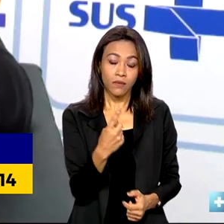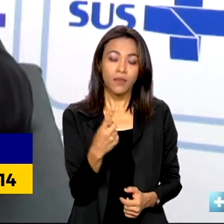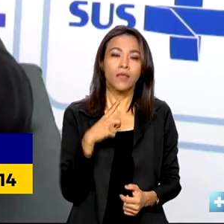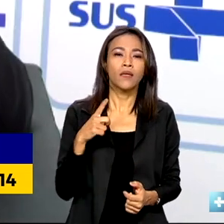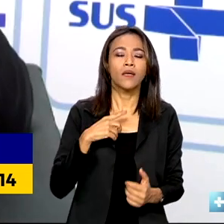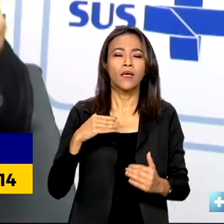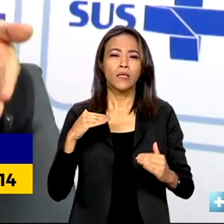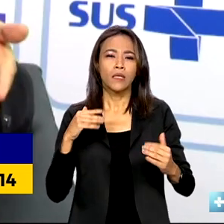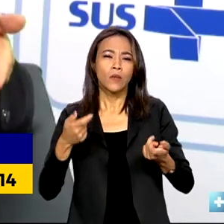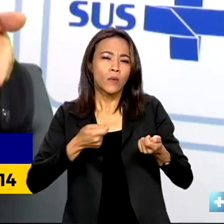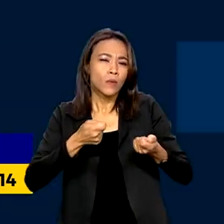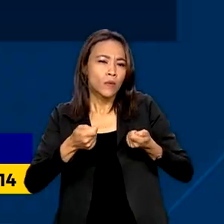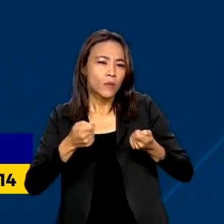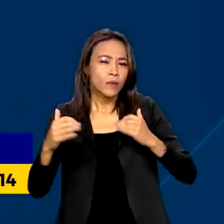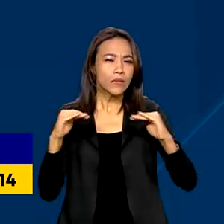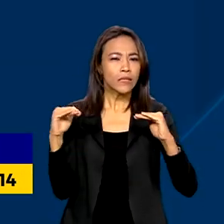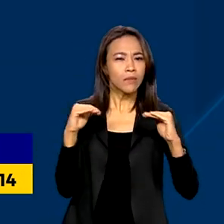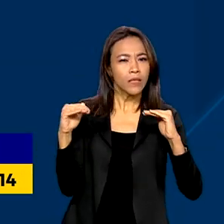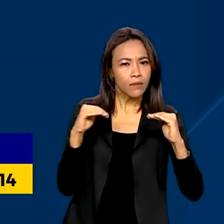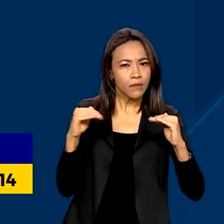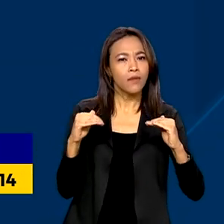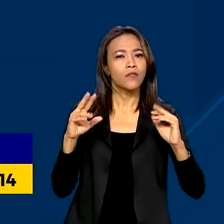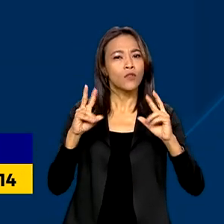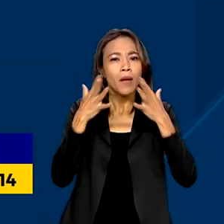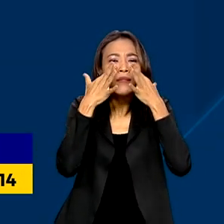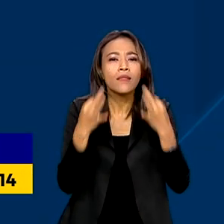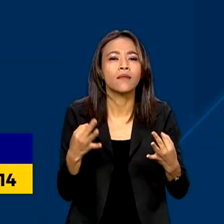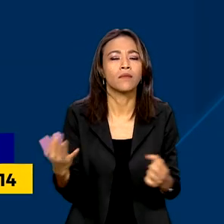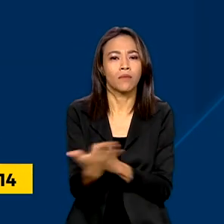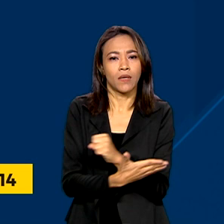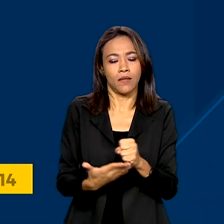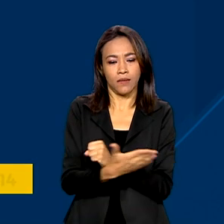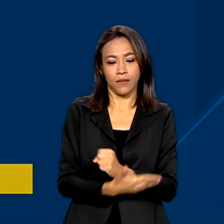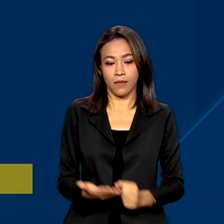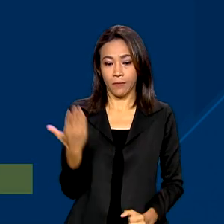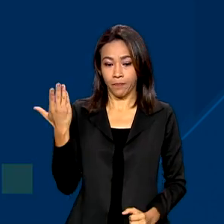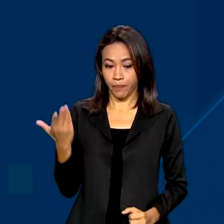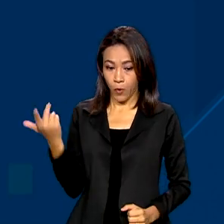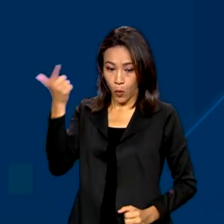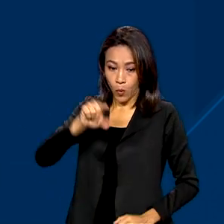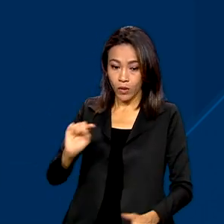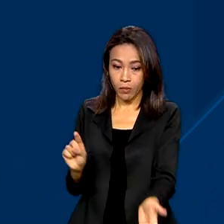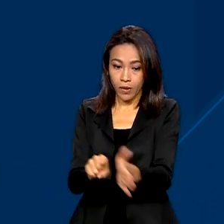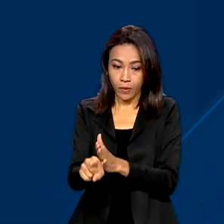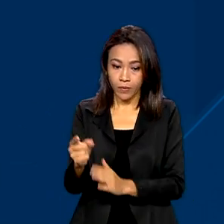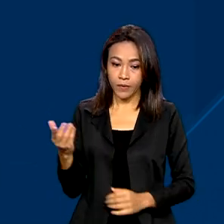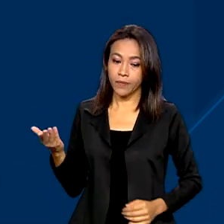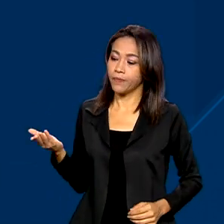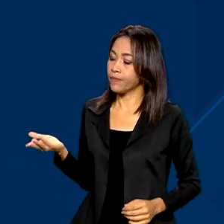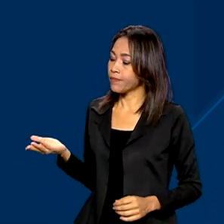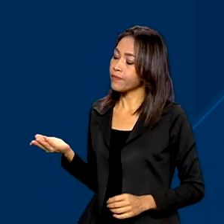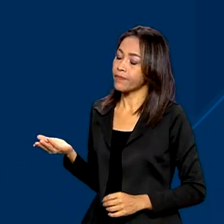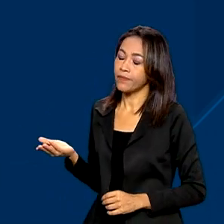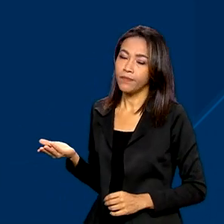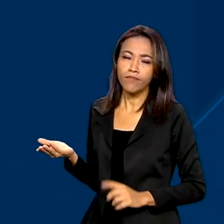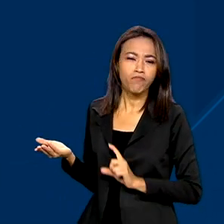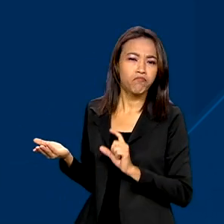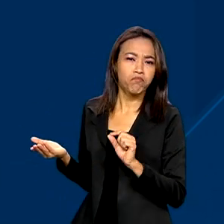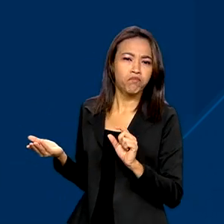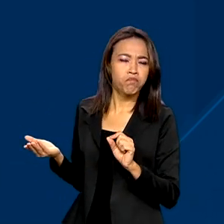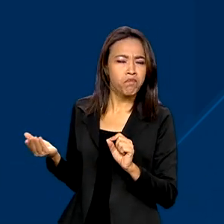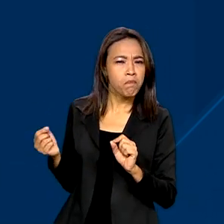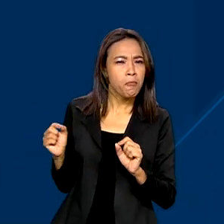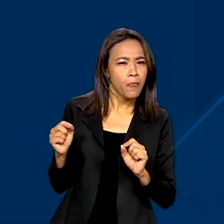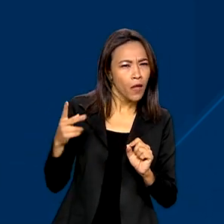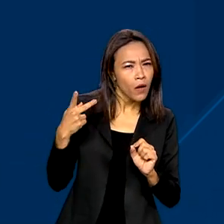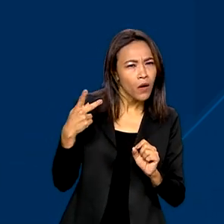atuação profissional na atenção básica. Já o Zaqueu Gomes Mendonça, que é gestor público na cidade de Nova Ponte, Minas Gerais, perguntou se